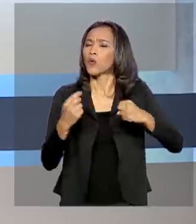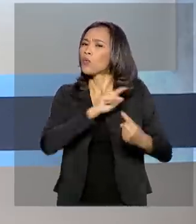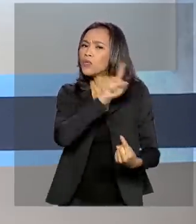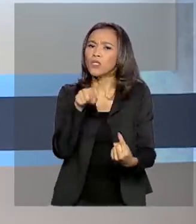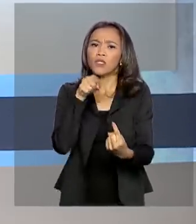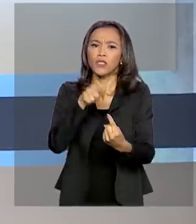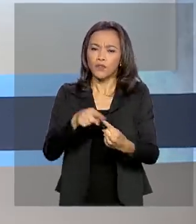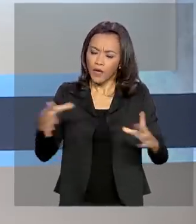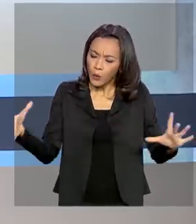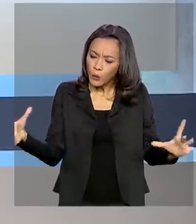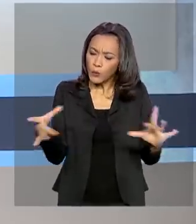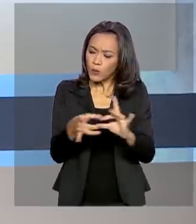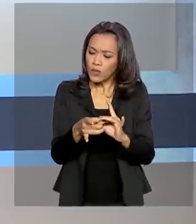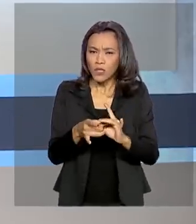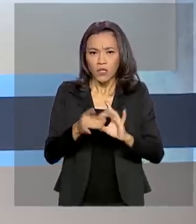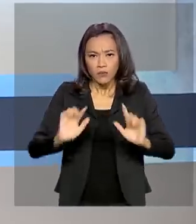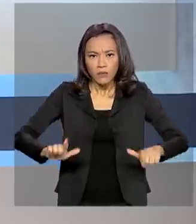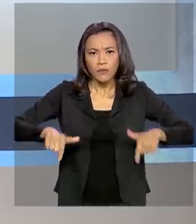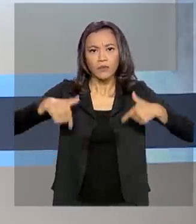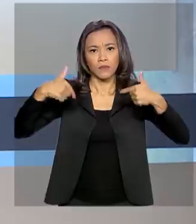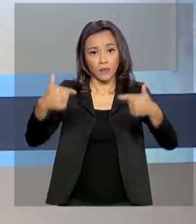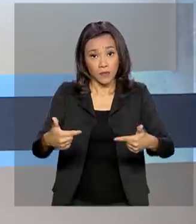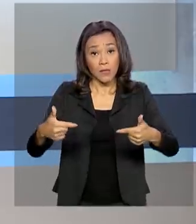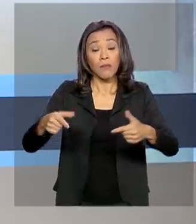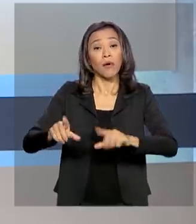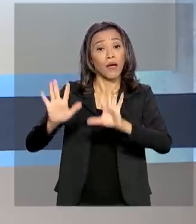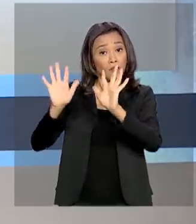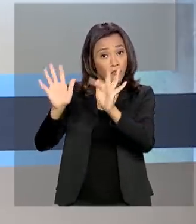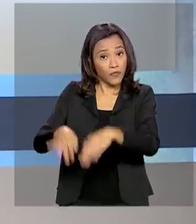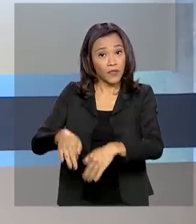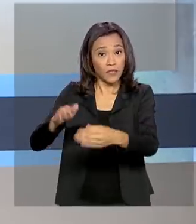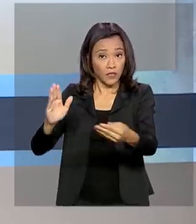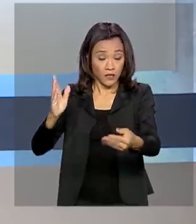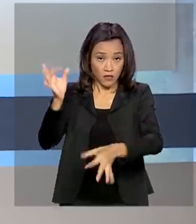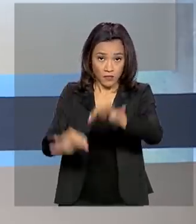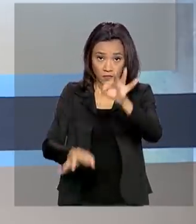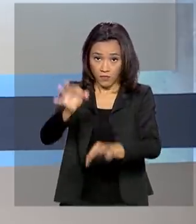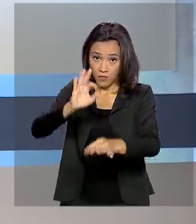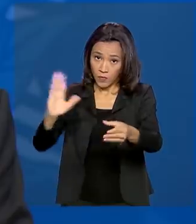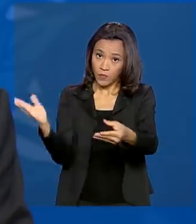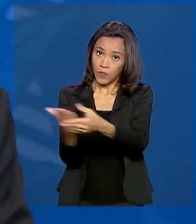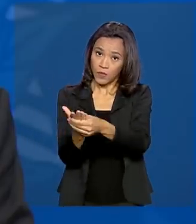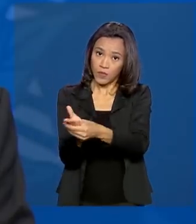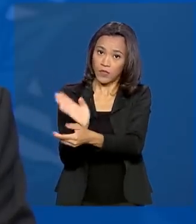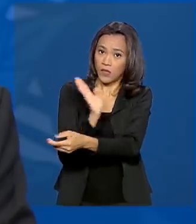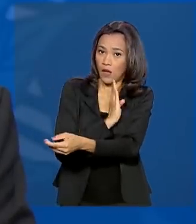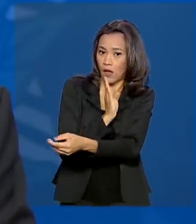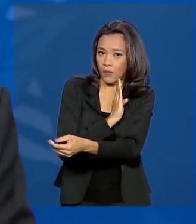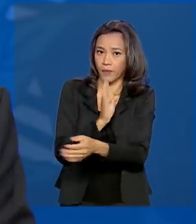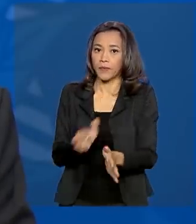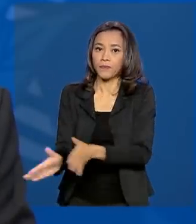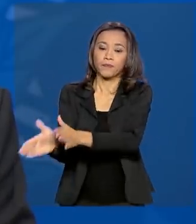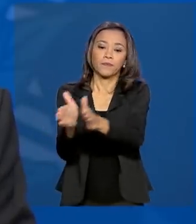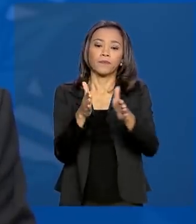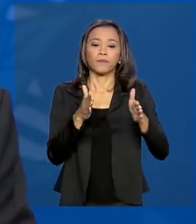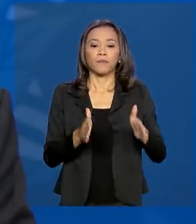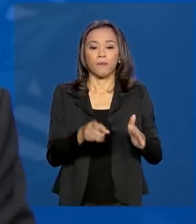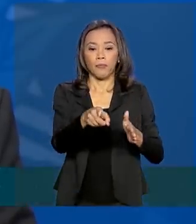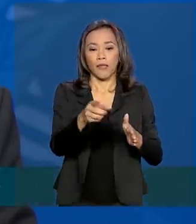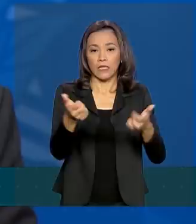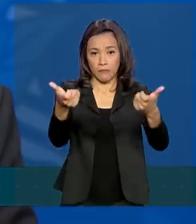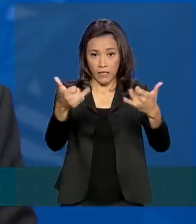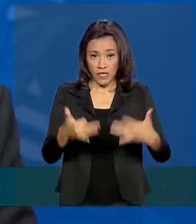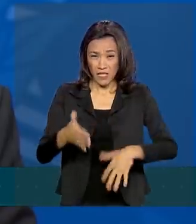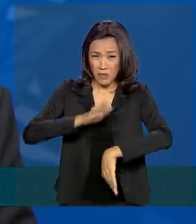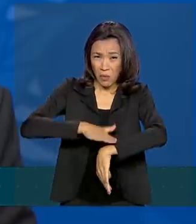evitar ou encerrar processos judiciais de forma mais rápida. Nesse momento delicado,